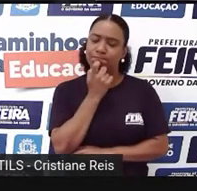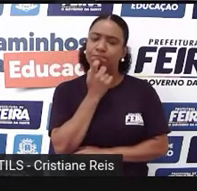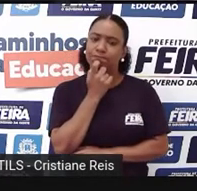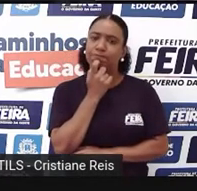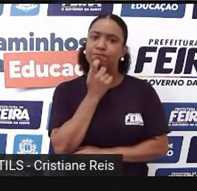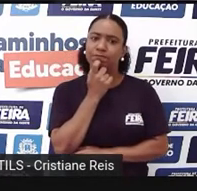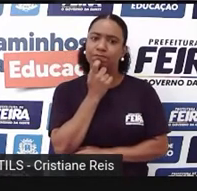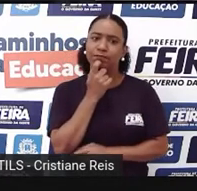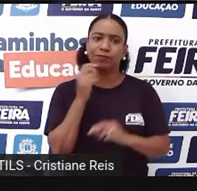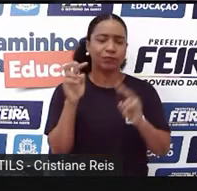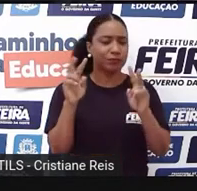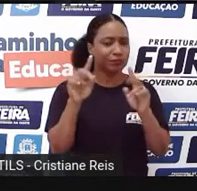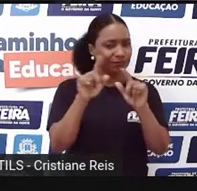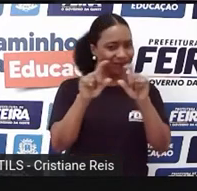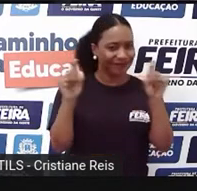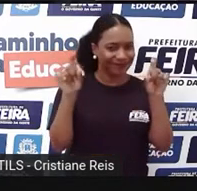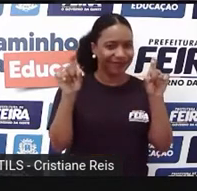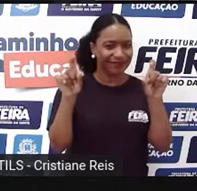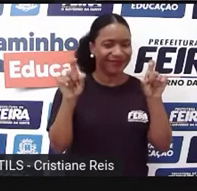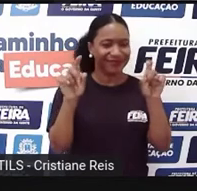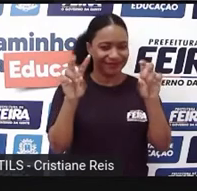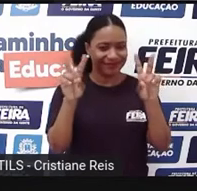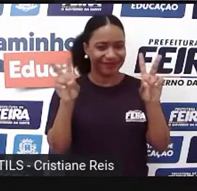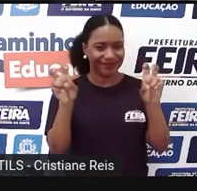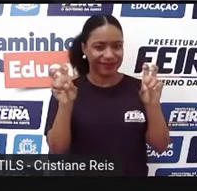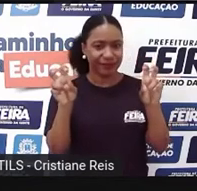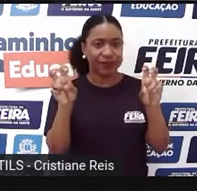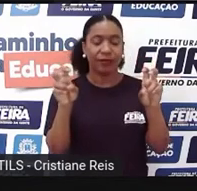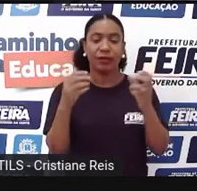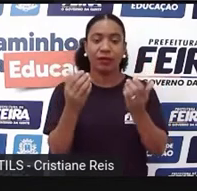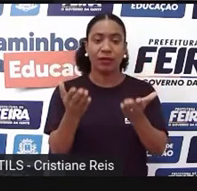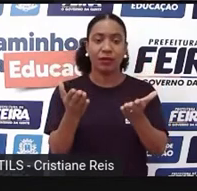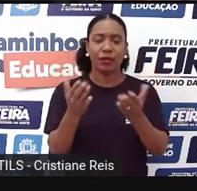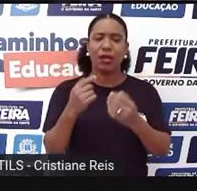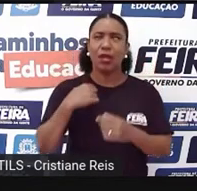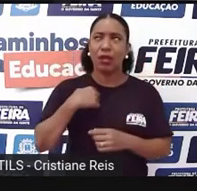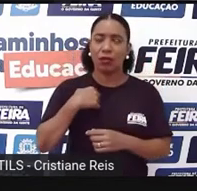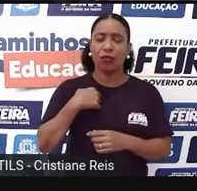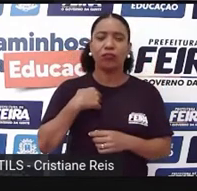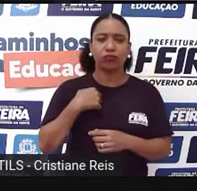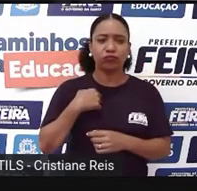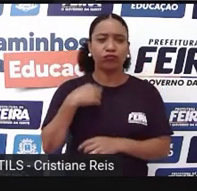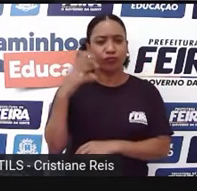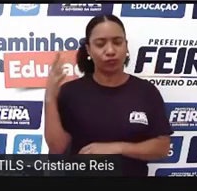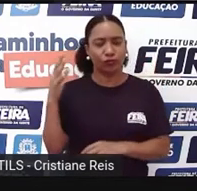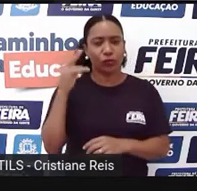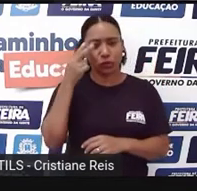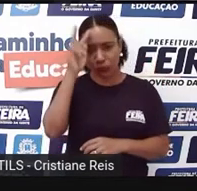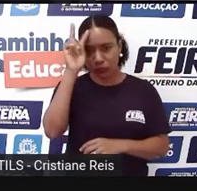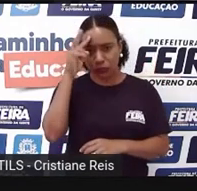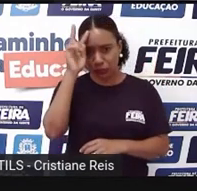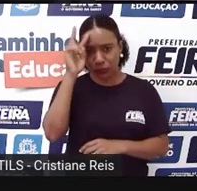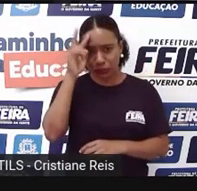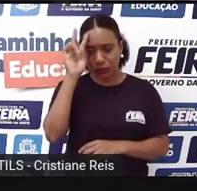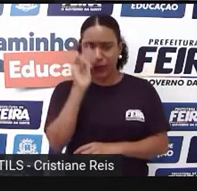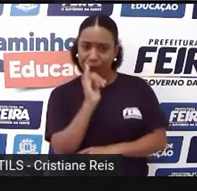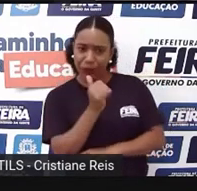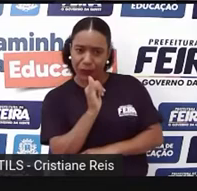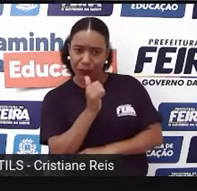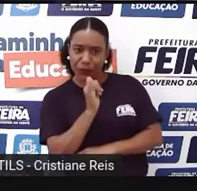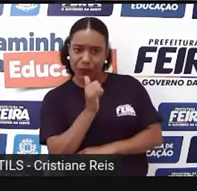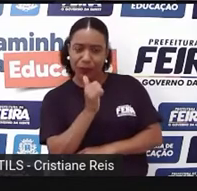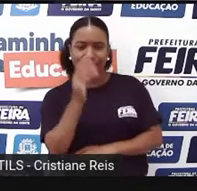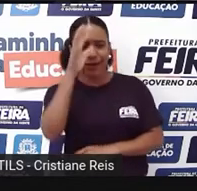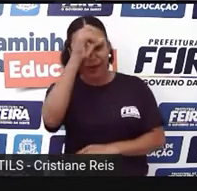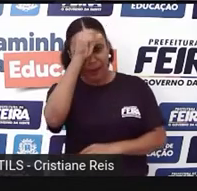você já aprendeu sobre Storytelling? Storytelling? Lembram da